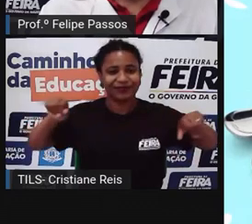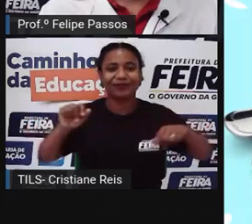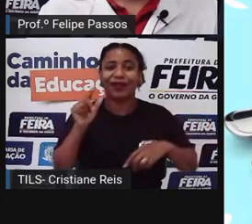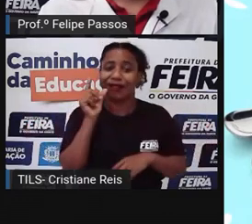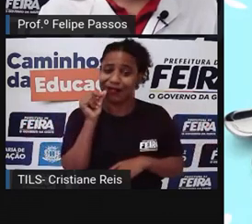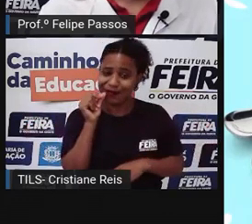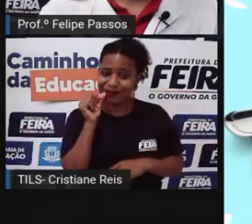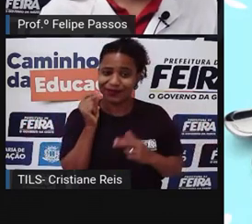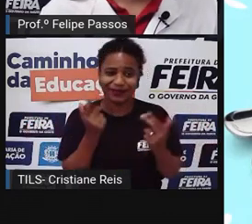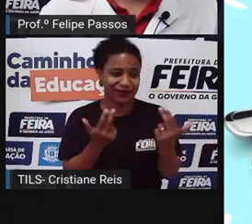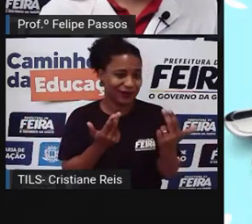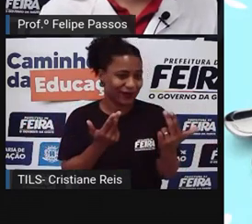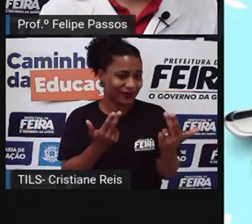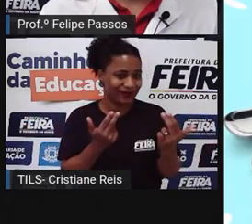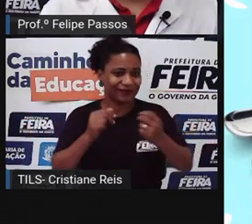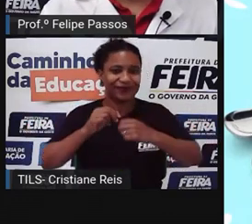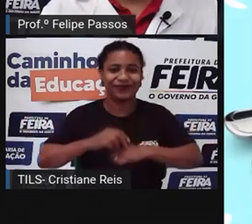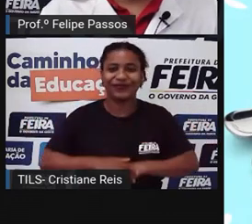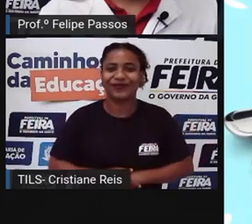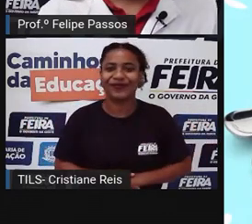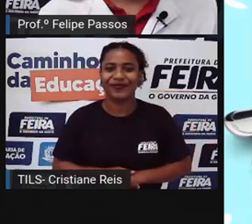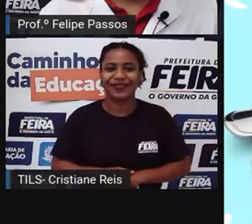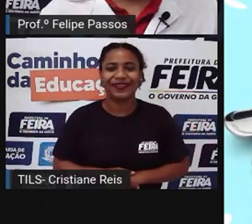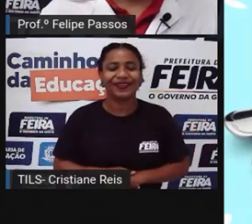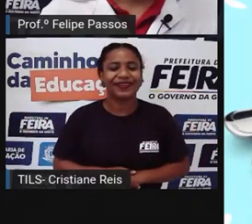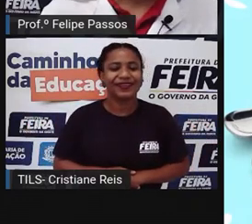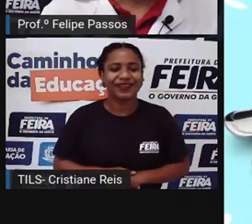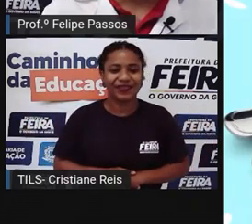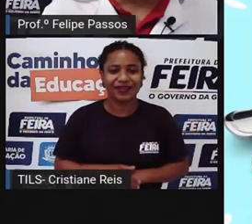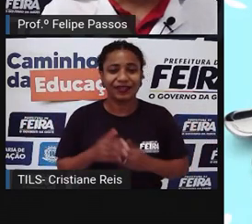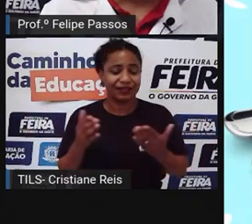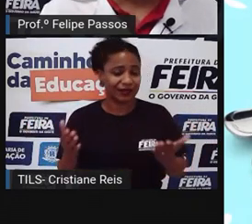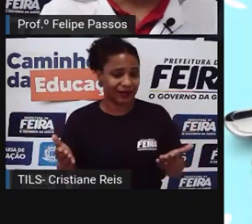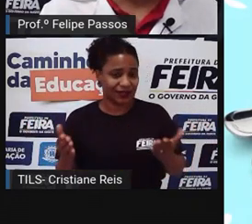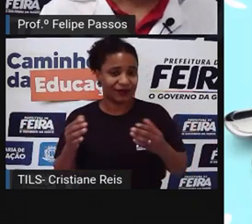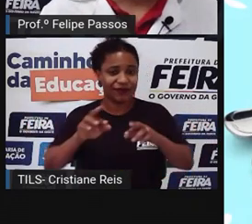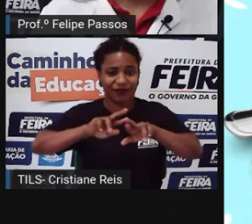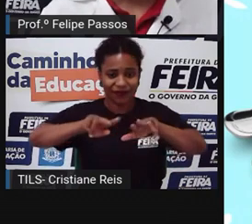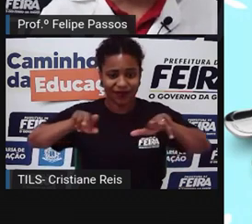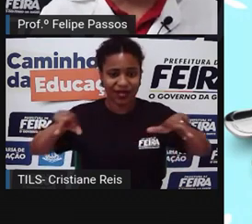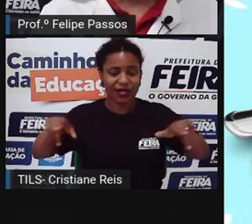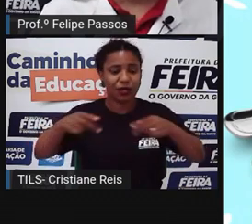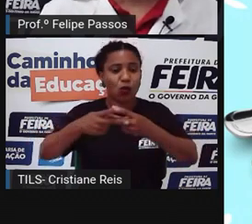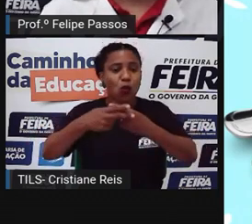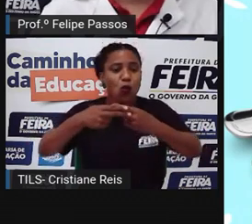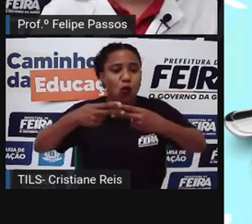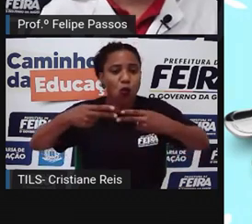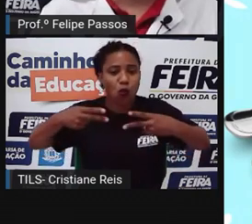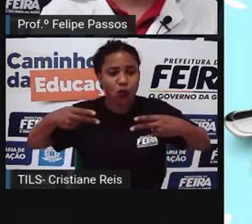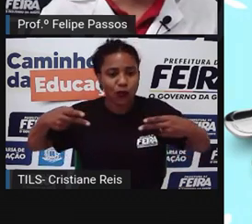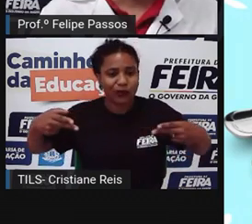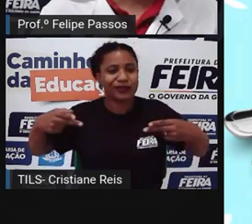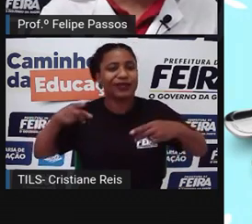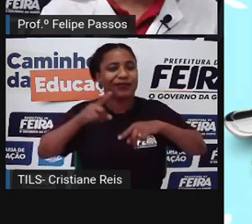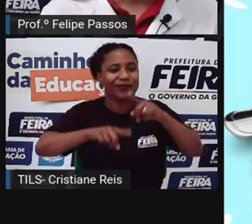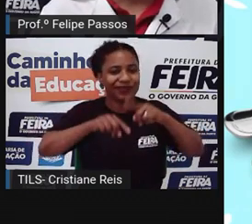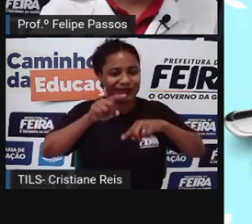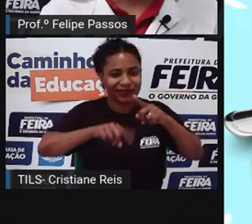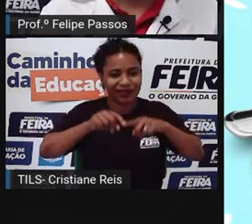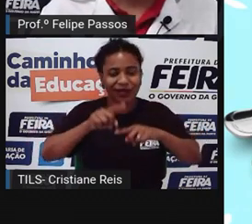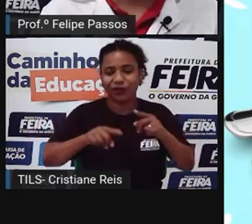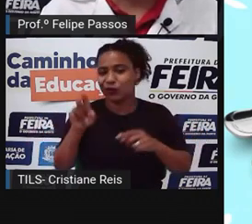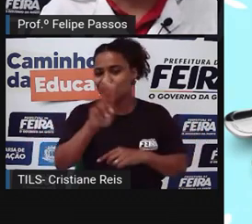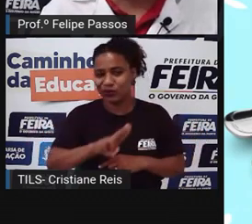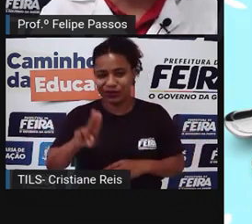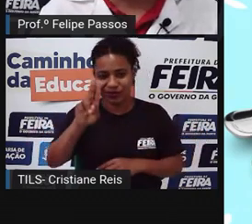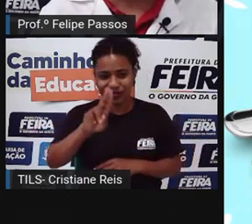E essas ferramentas estão no nosso cotidiano. O tempo todo, em diversas situações do dia a dia, a gente usa